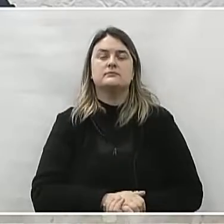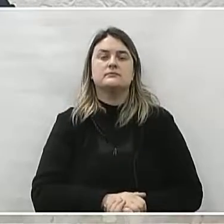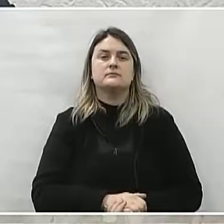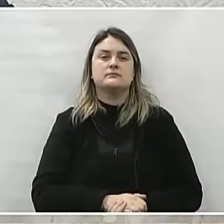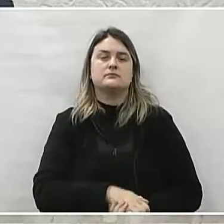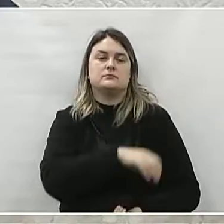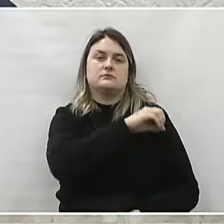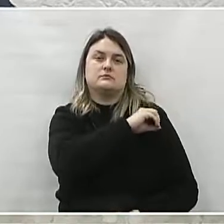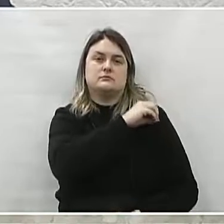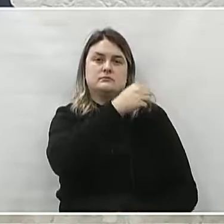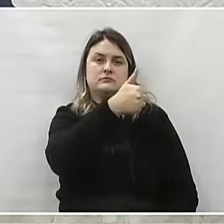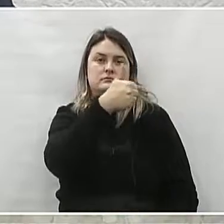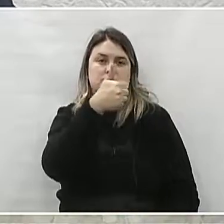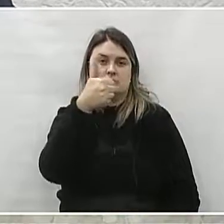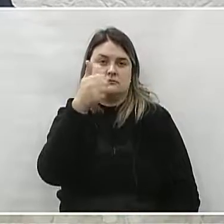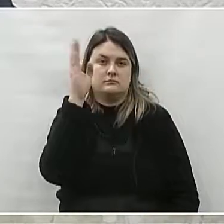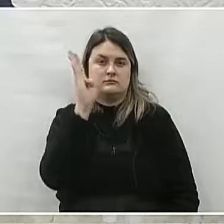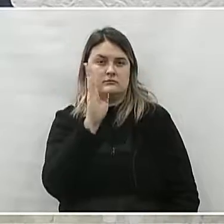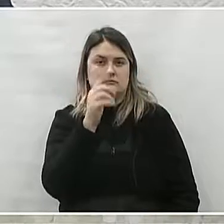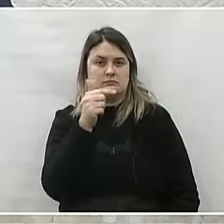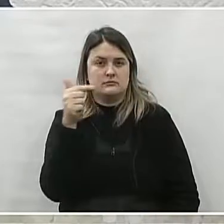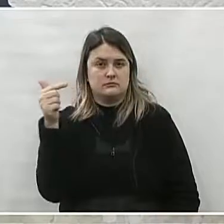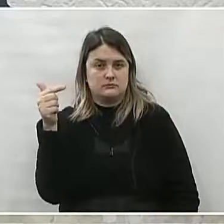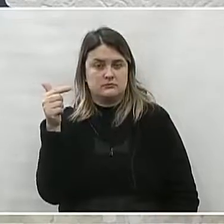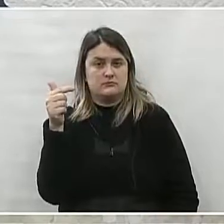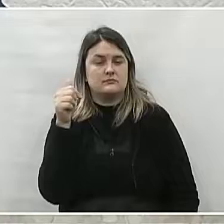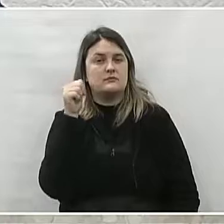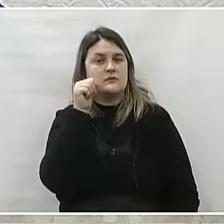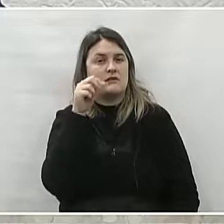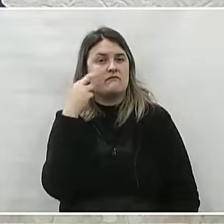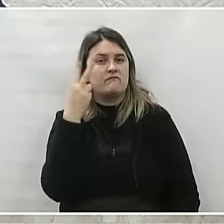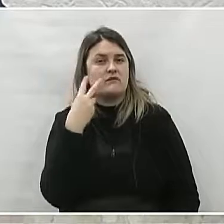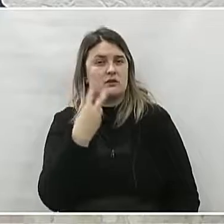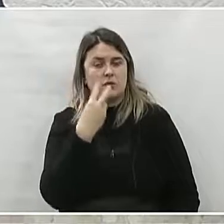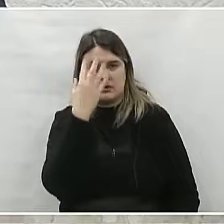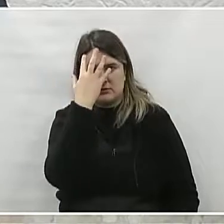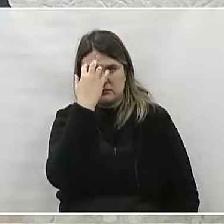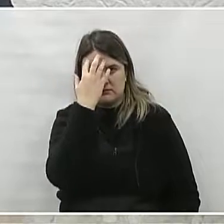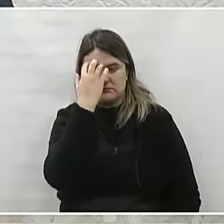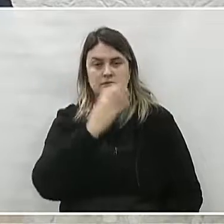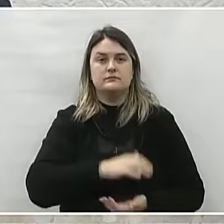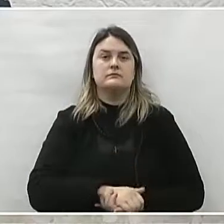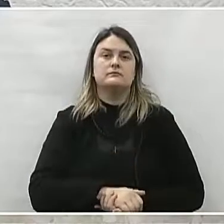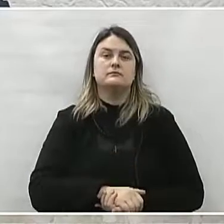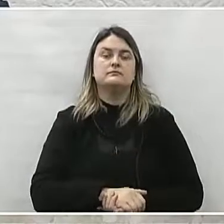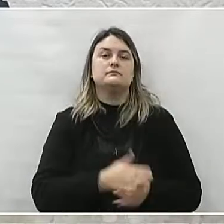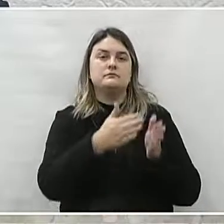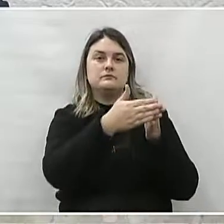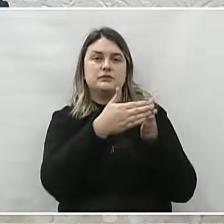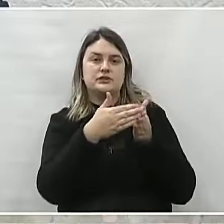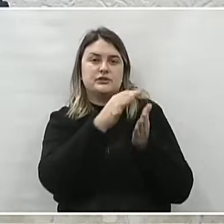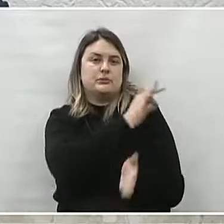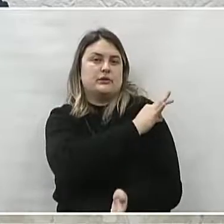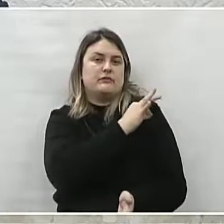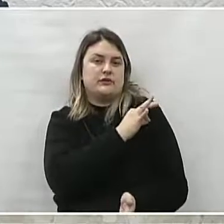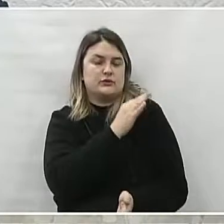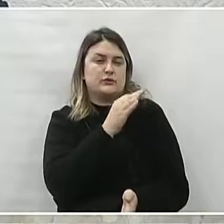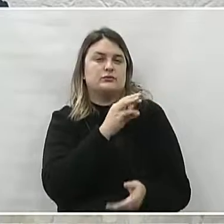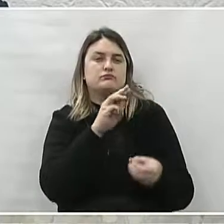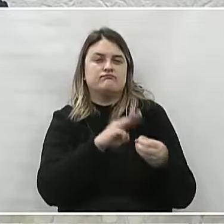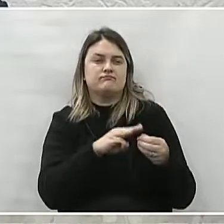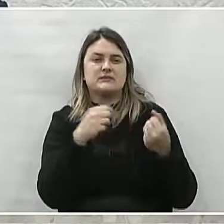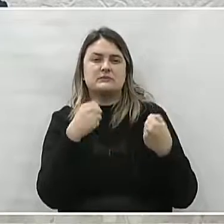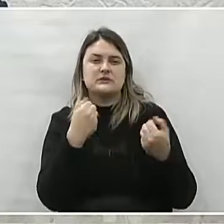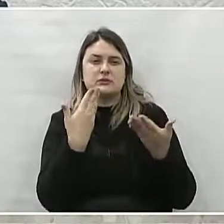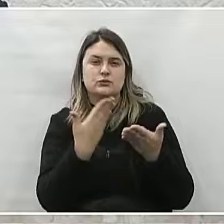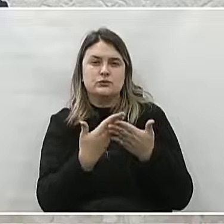Indicação número 111 de 2022, da vereadora Thais Biberbach. Ao senhor prefeito municipal, para que estude